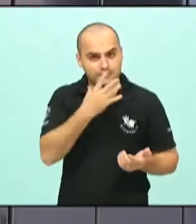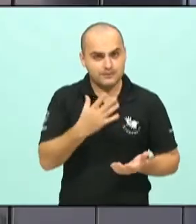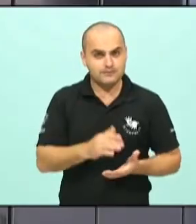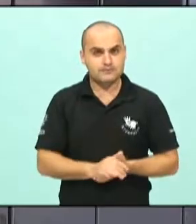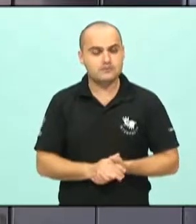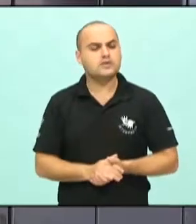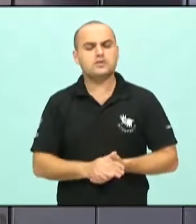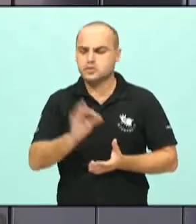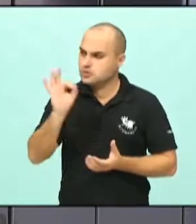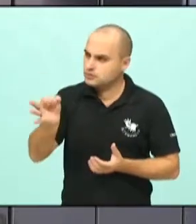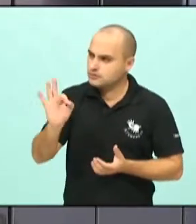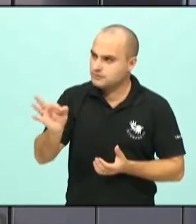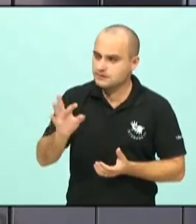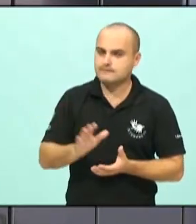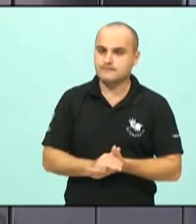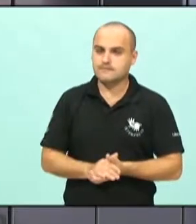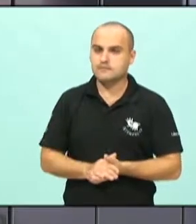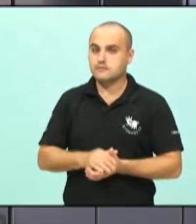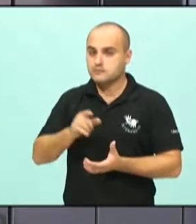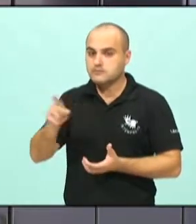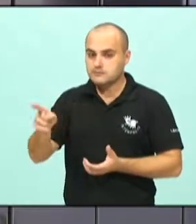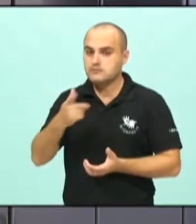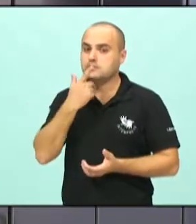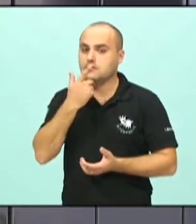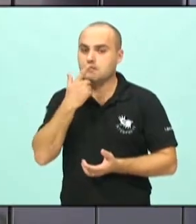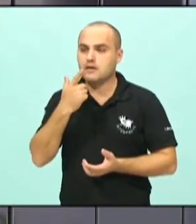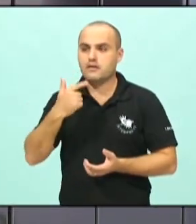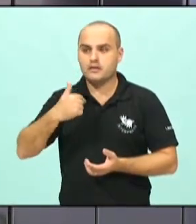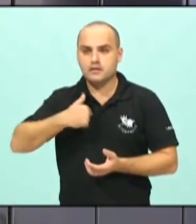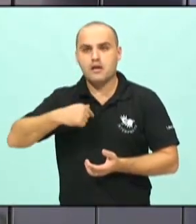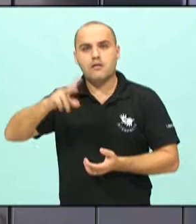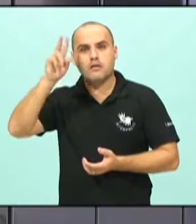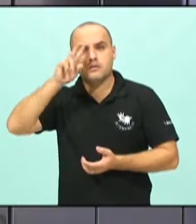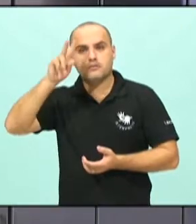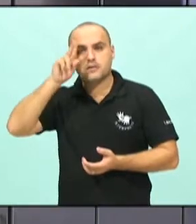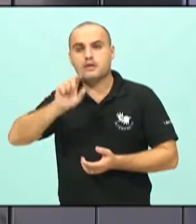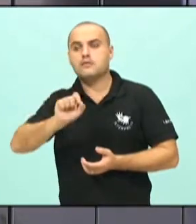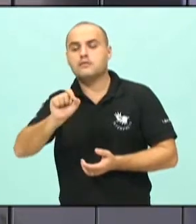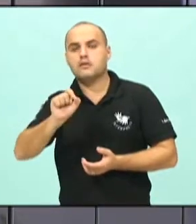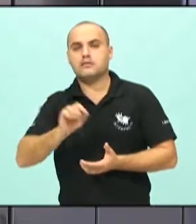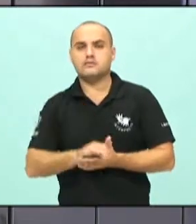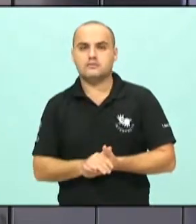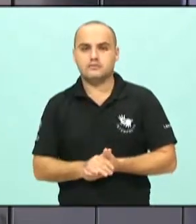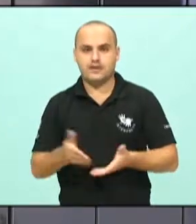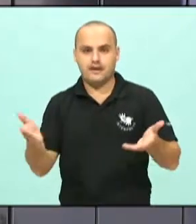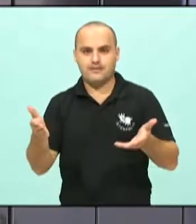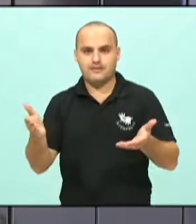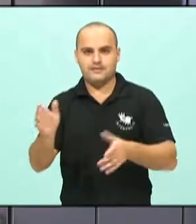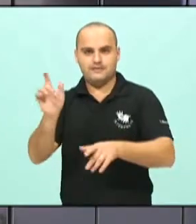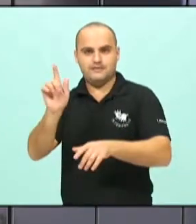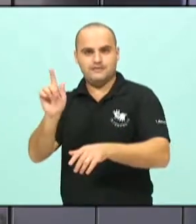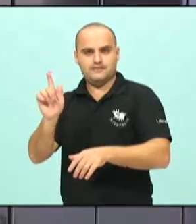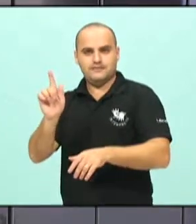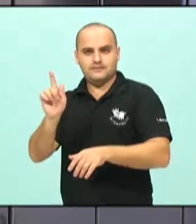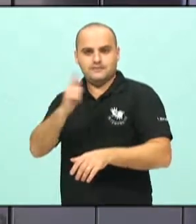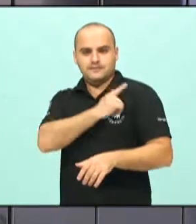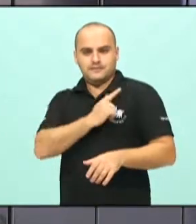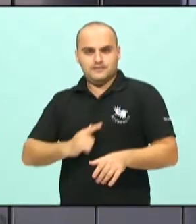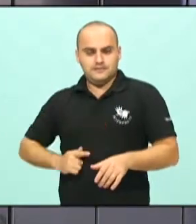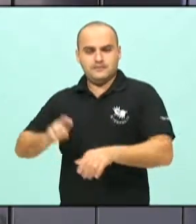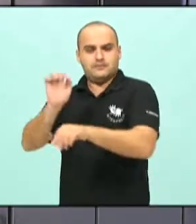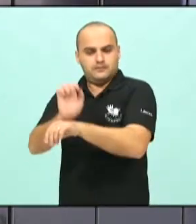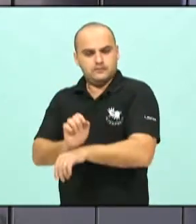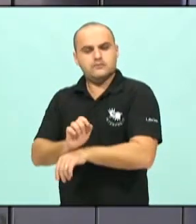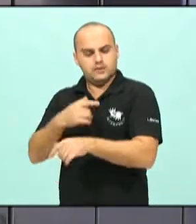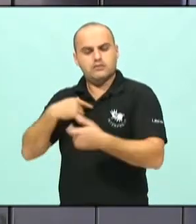dessa questão, ao falares isso, não tem como eu não lembrar de uma situação do nosso governo do Estado aí, que eu tenho que lamentar também ao